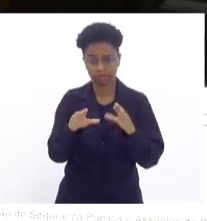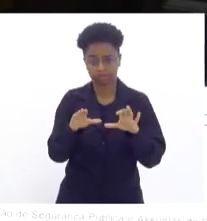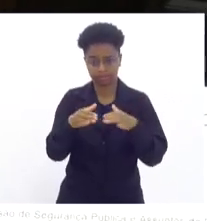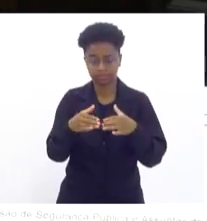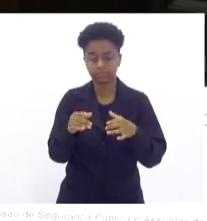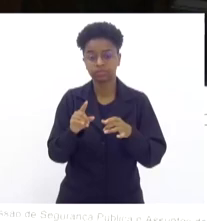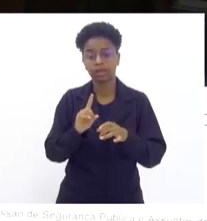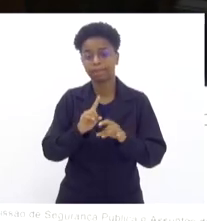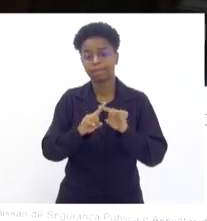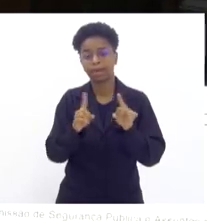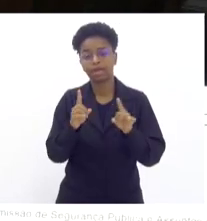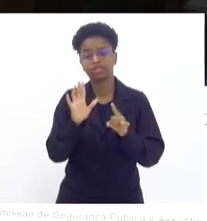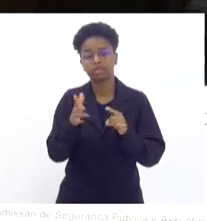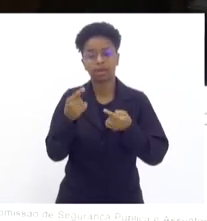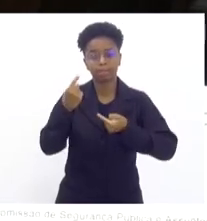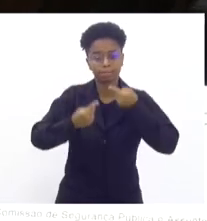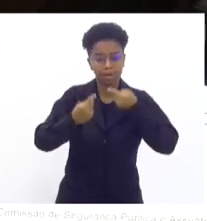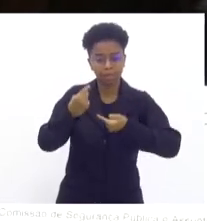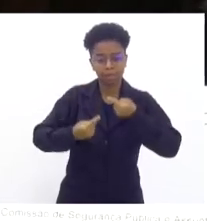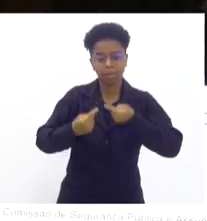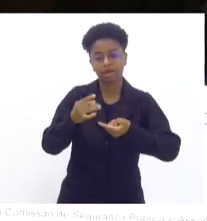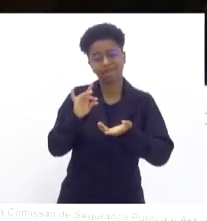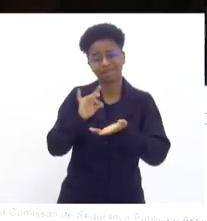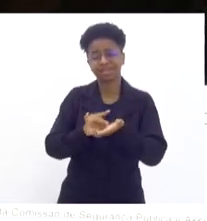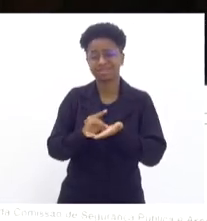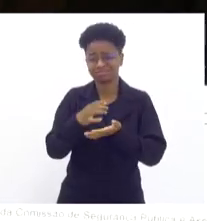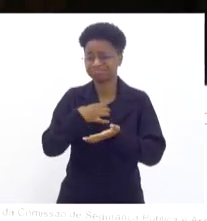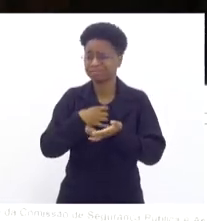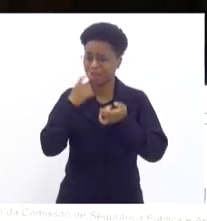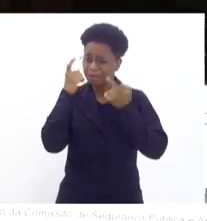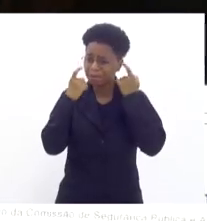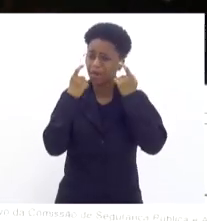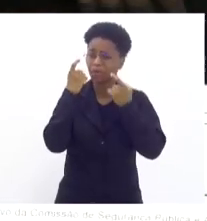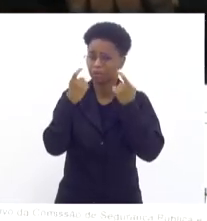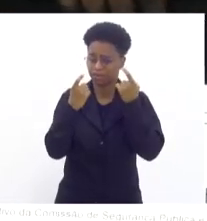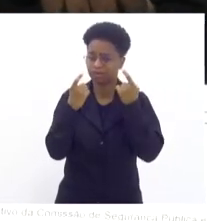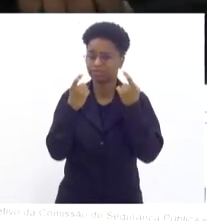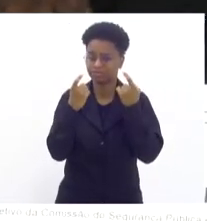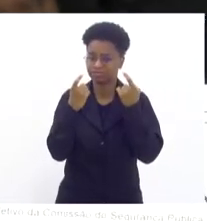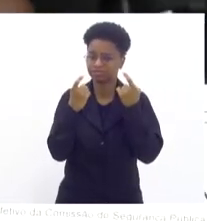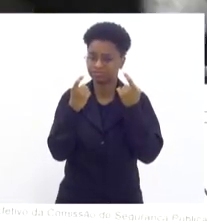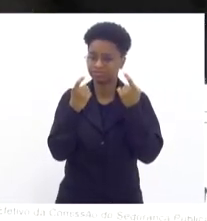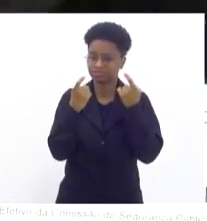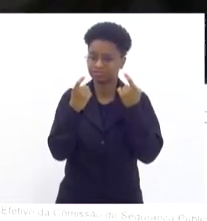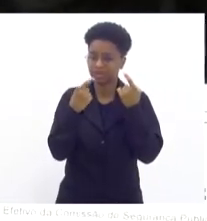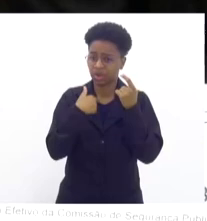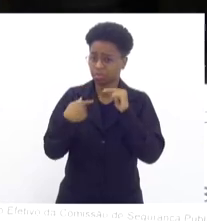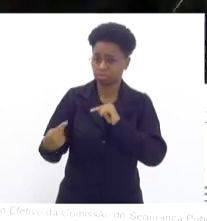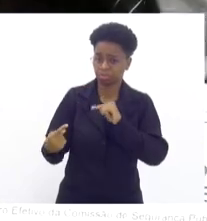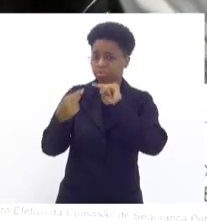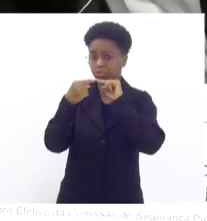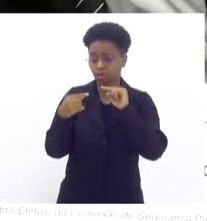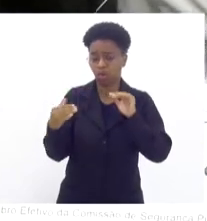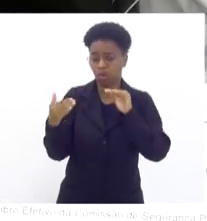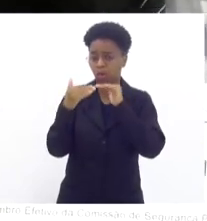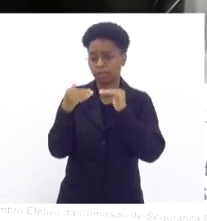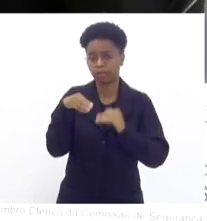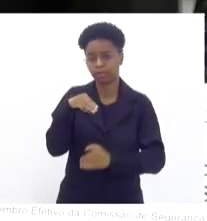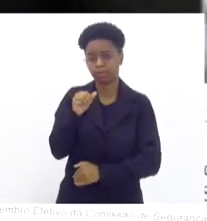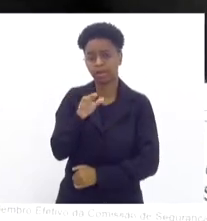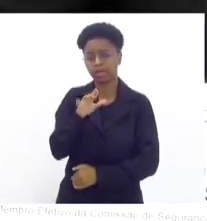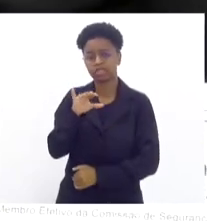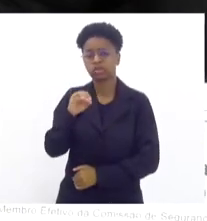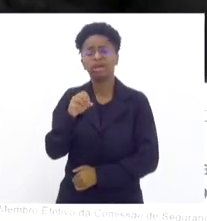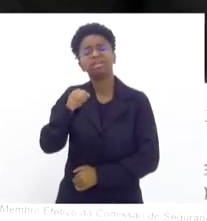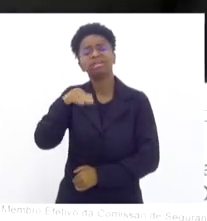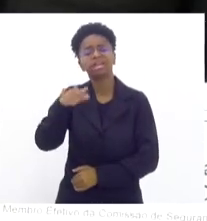essa questão está realmente preocupante demais. Eu vou fazer coro com o deputado Márcio Galberto. A quem